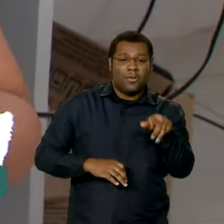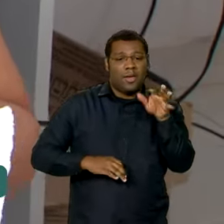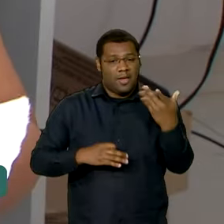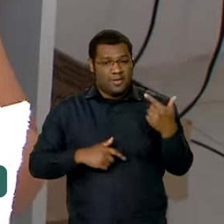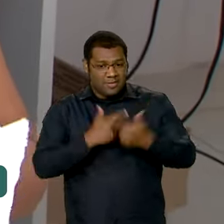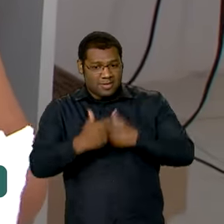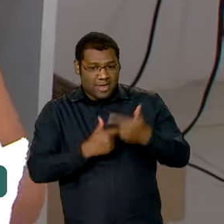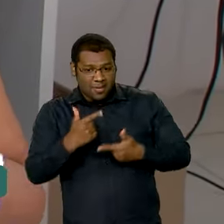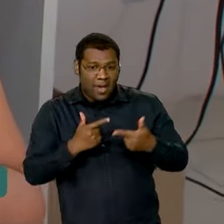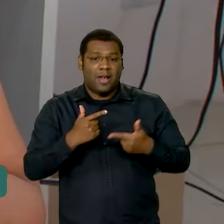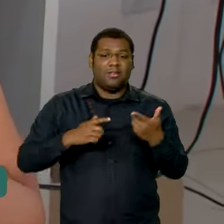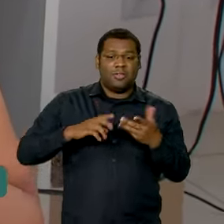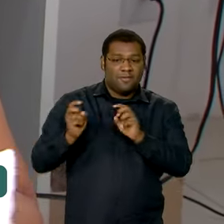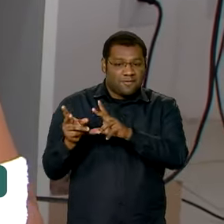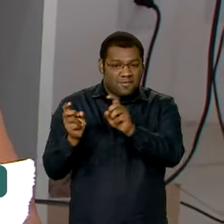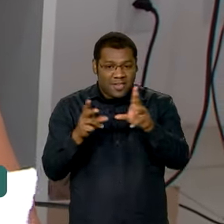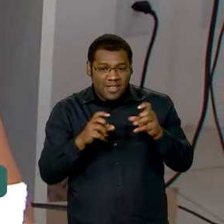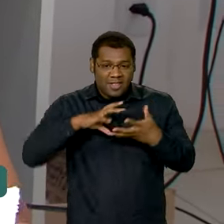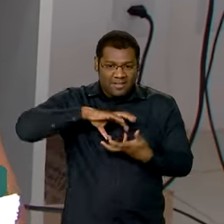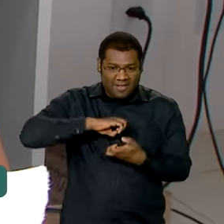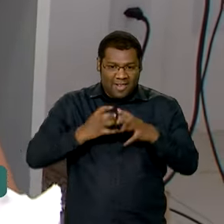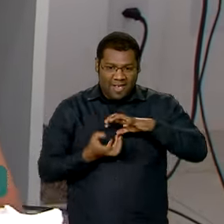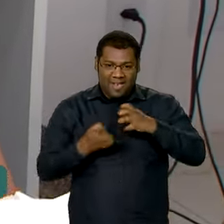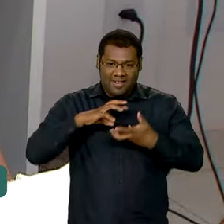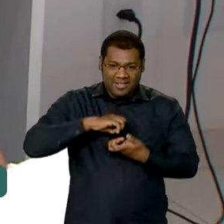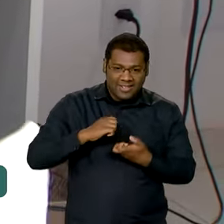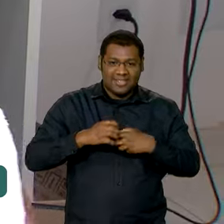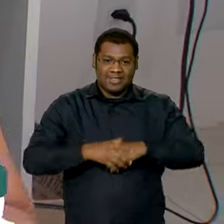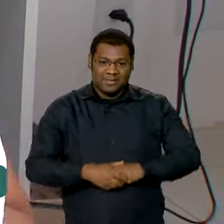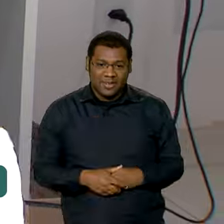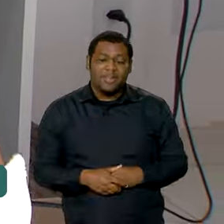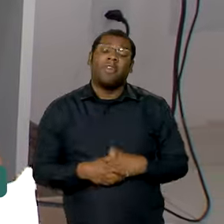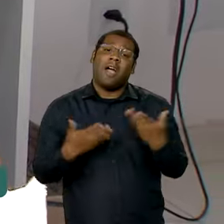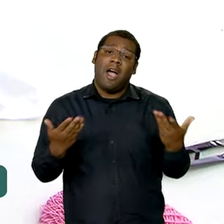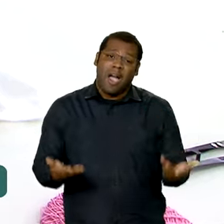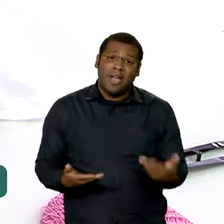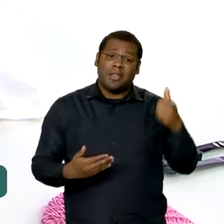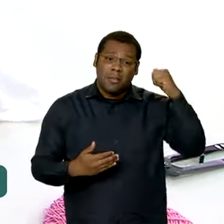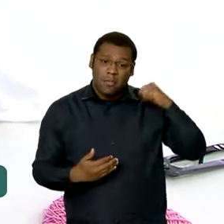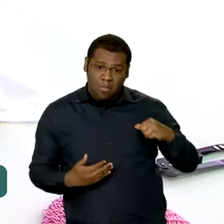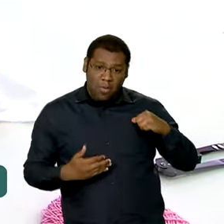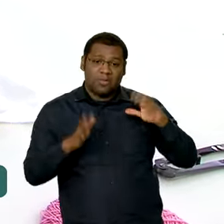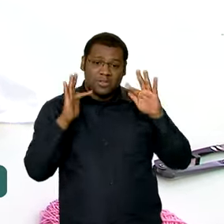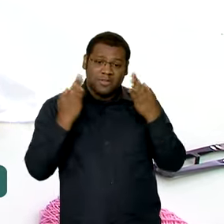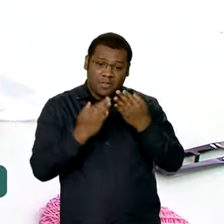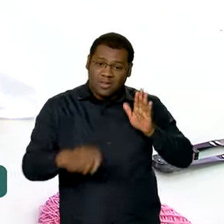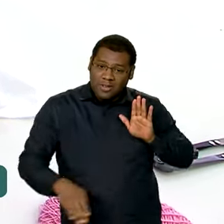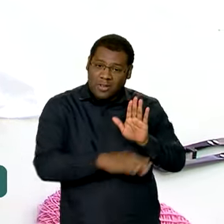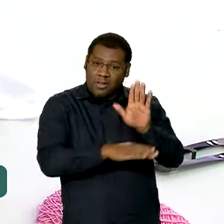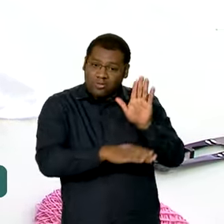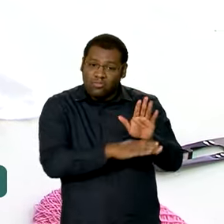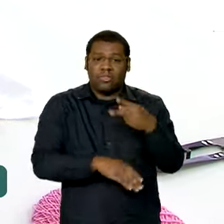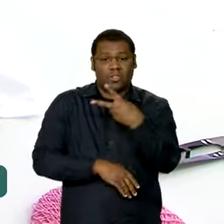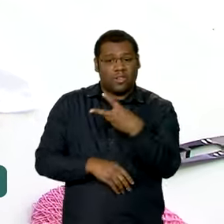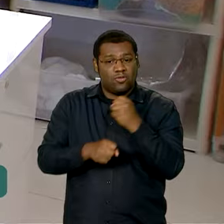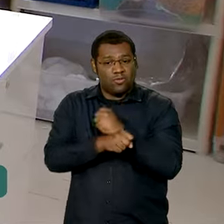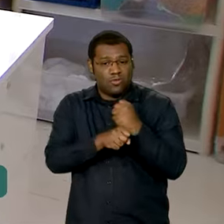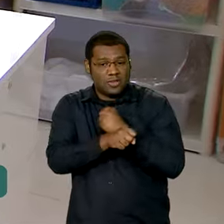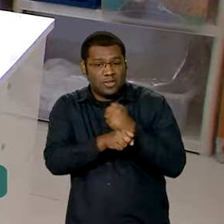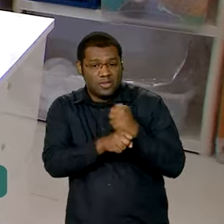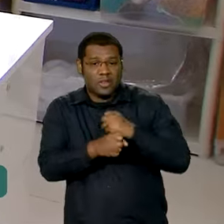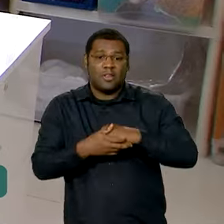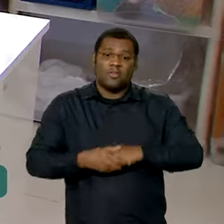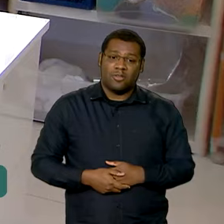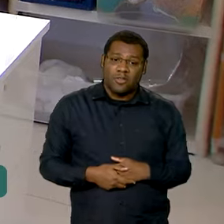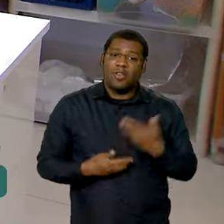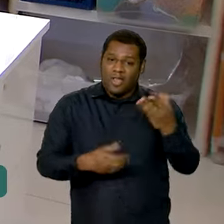na renda familiar. E conta principalmente com o Bolsa Família, que recebe há dois anos, para garantir que não